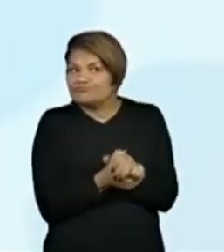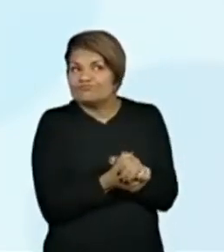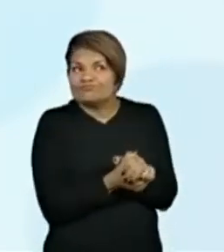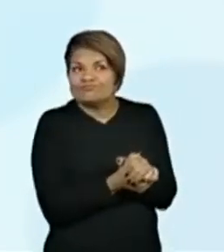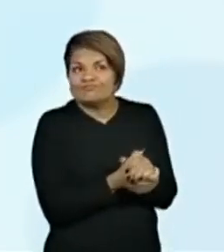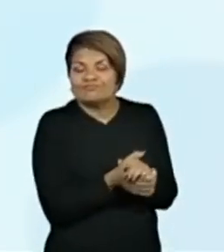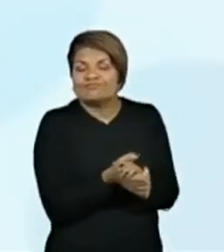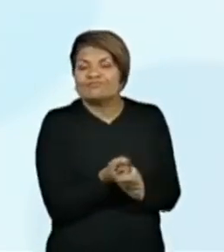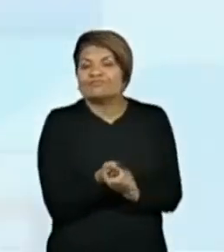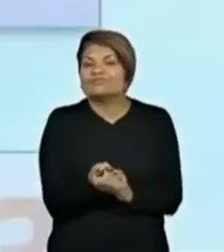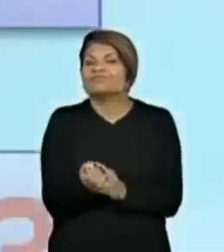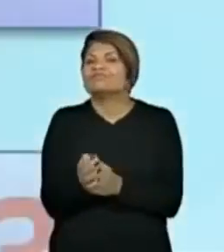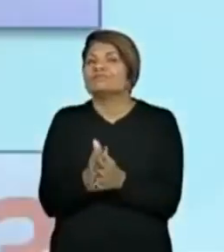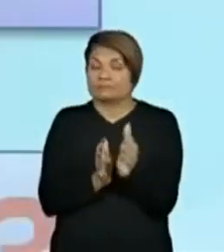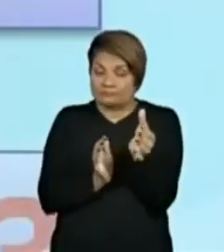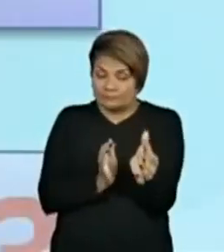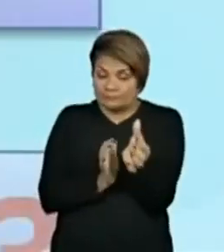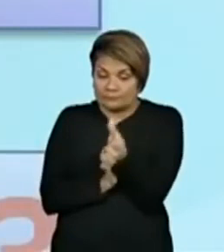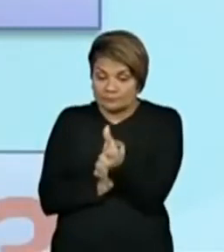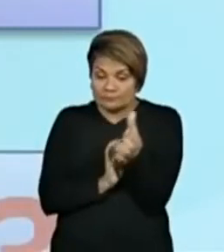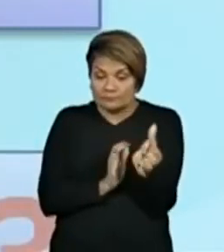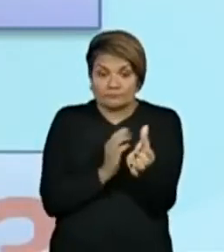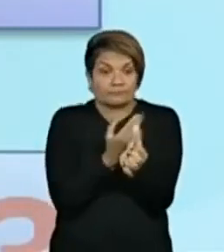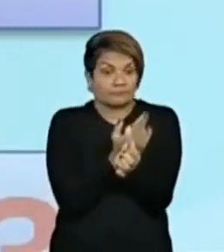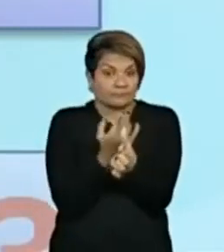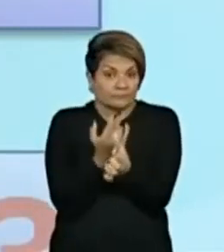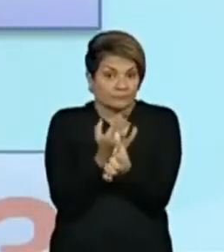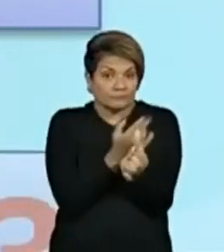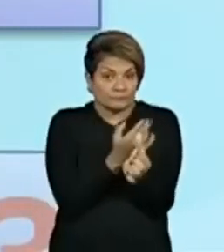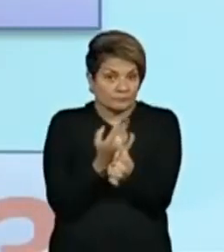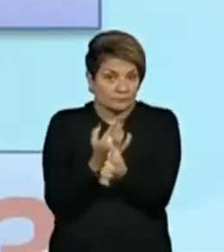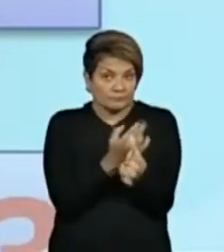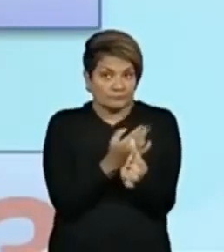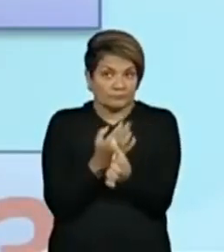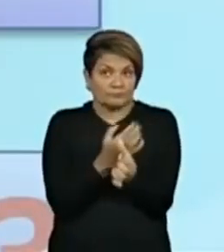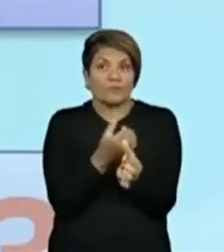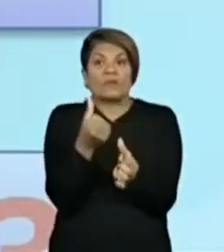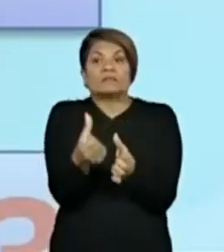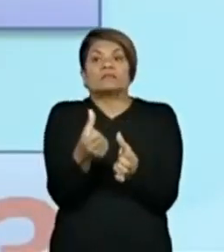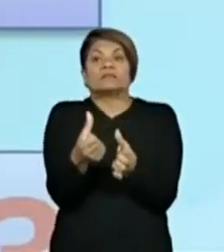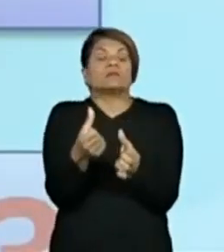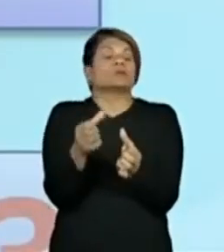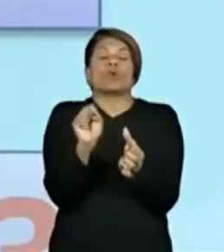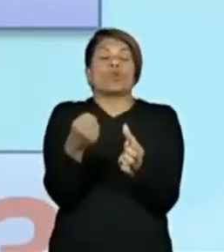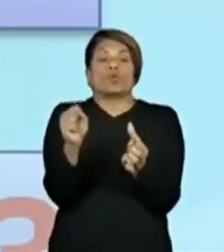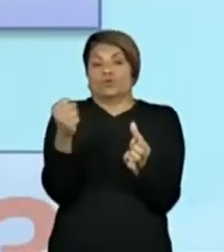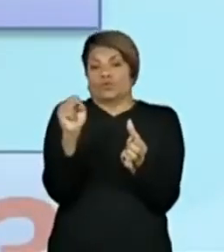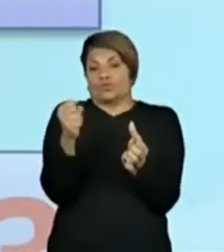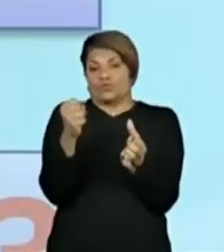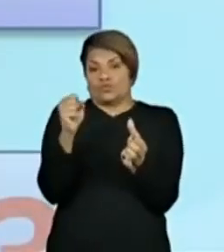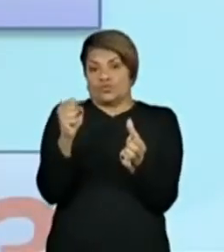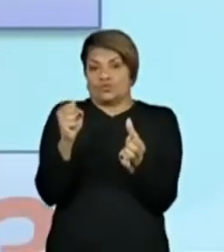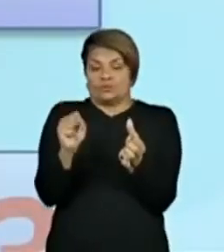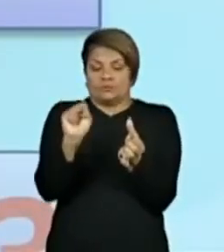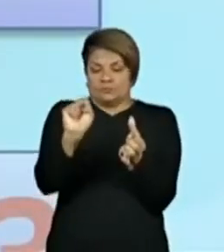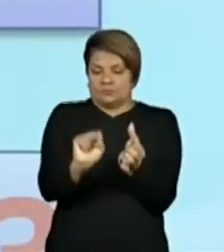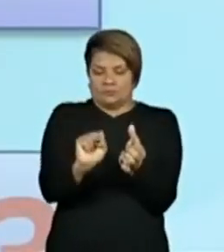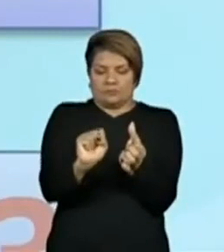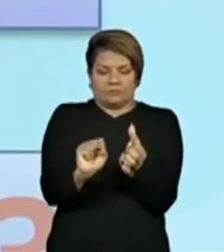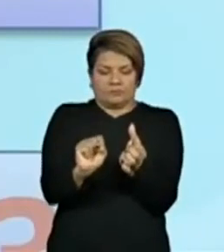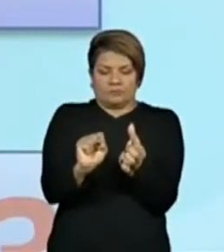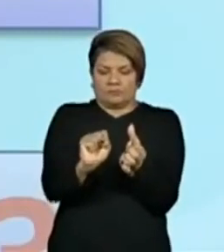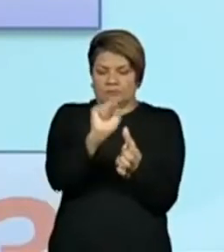algarismos iguais. São dois algarismos iguais. Em que posição nós podemos colocar o algarismo